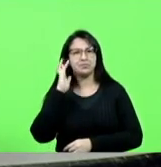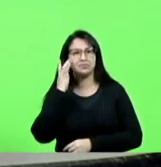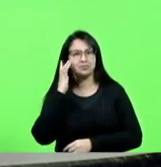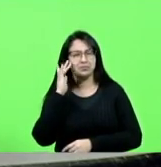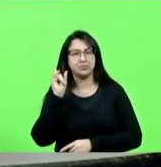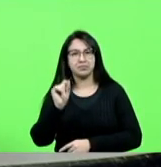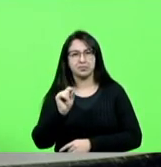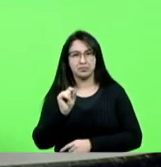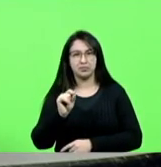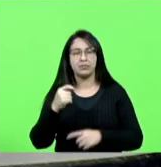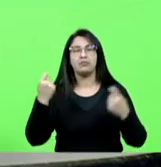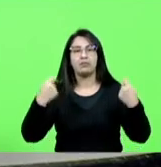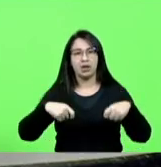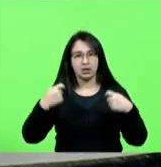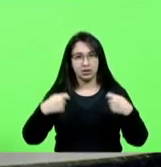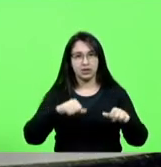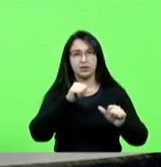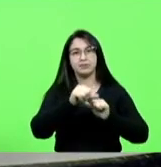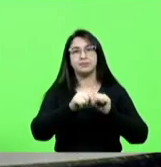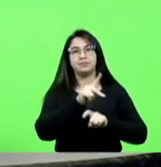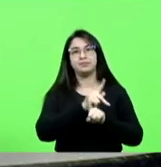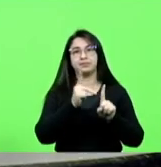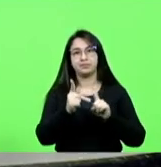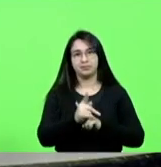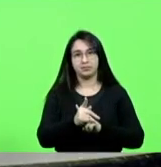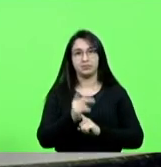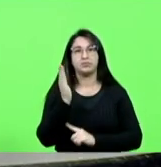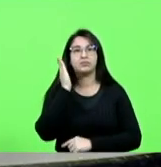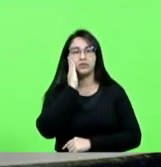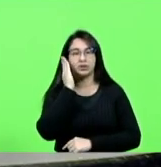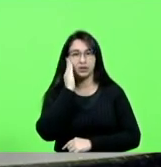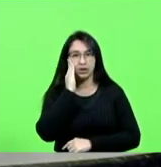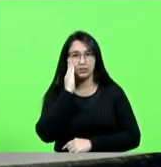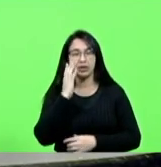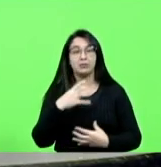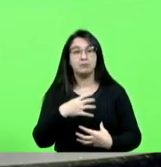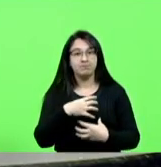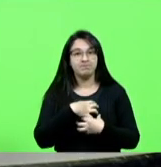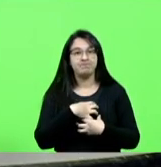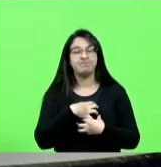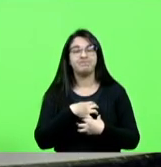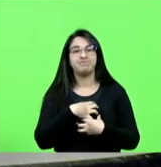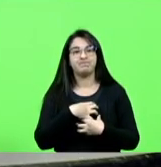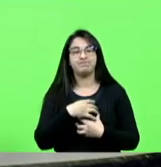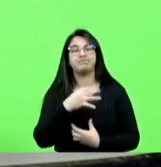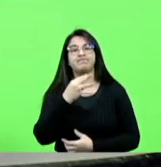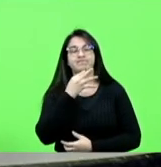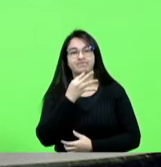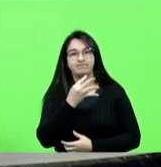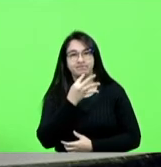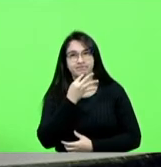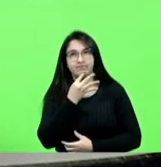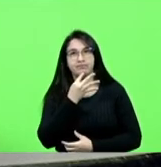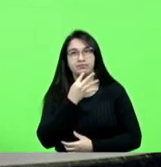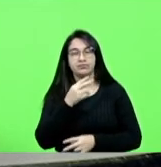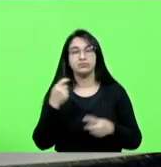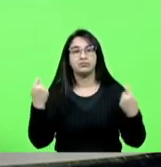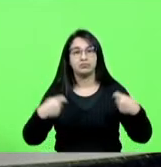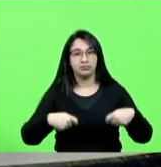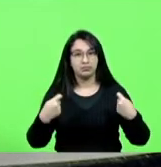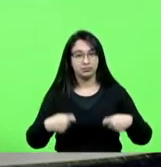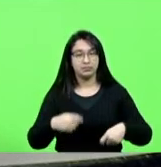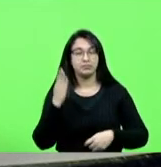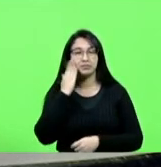precisamos da reforma da Previdência. Todos nós temos esse sentimento, todos nós conhecemos esta necessidade.